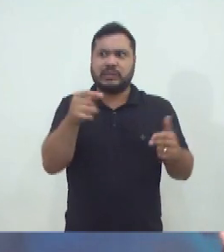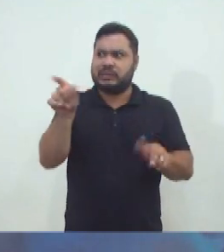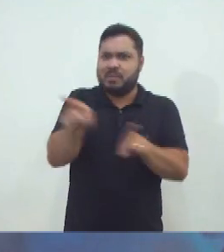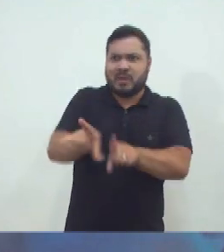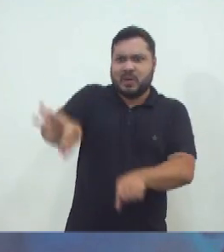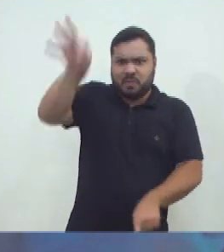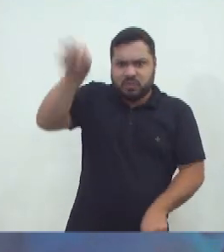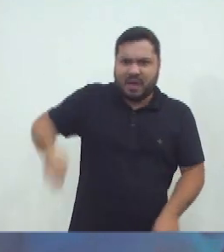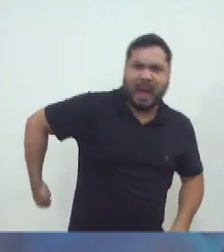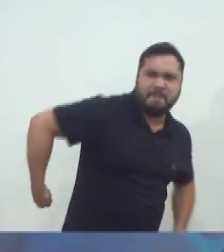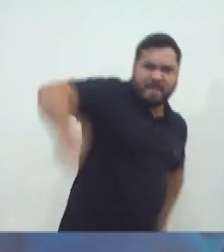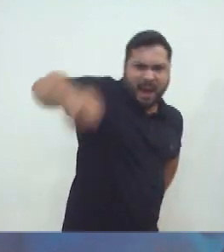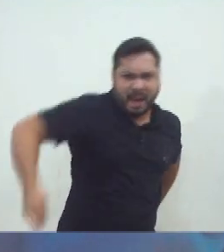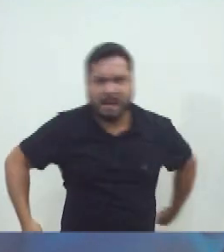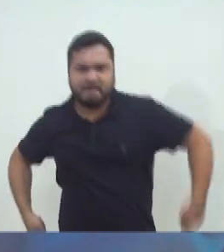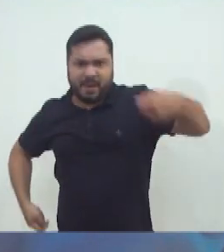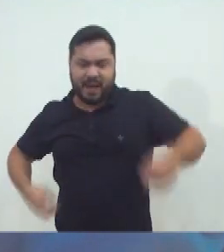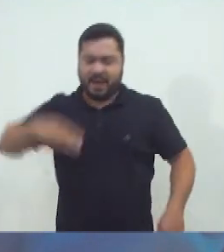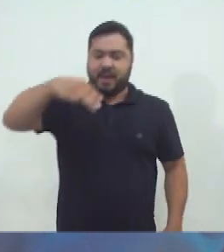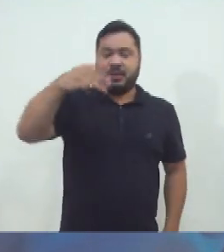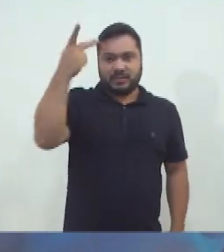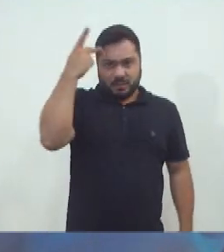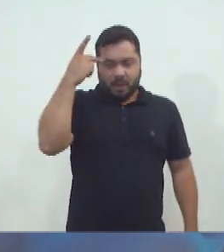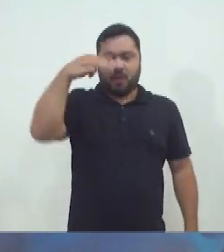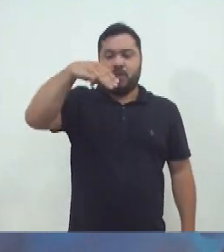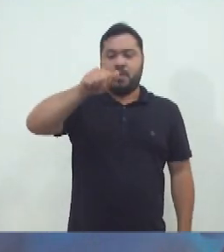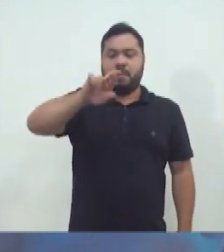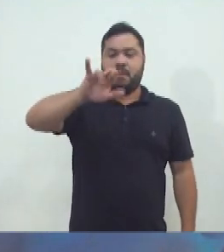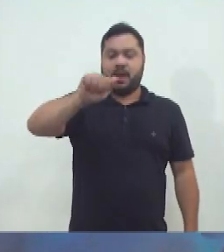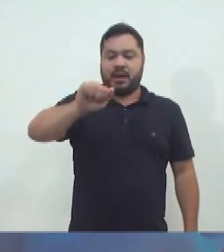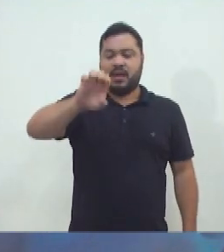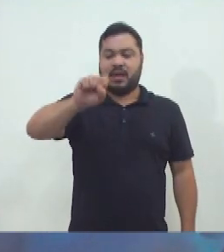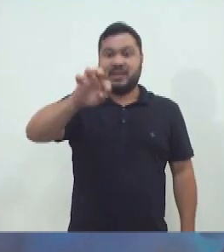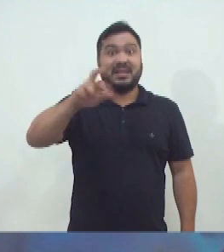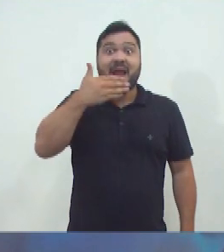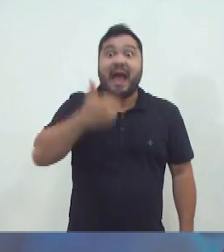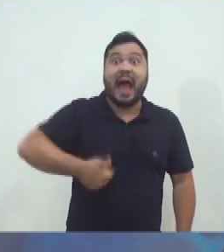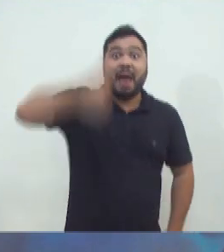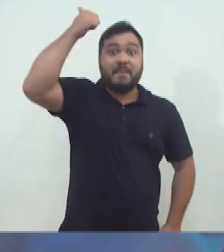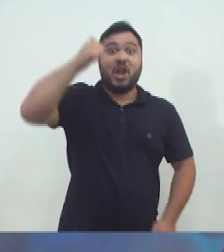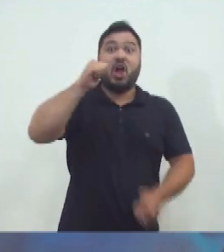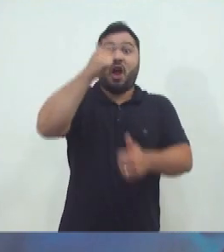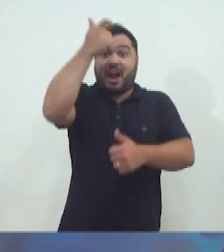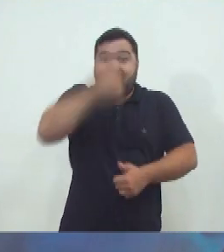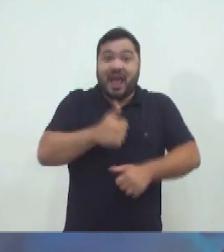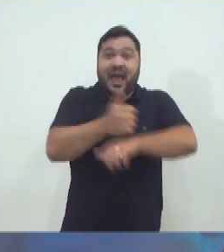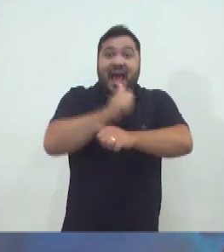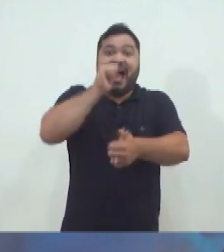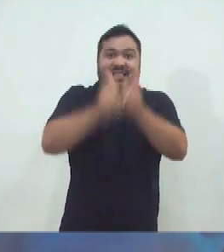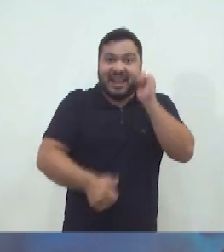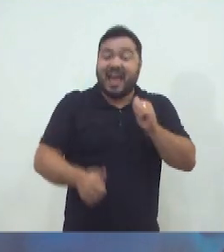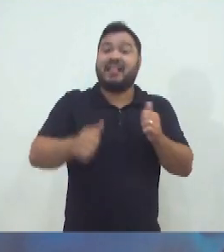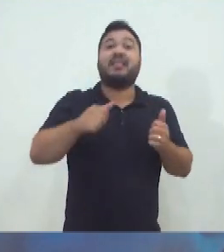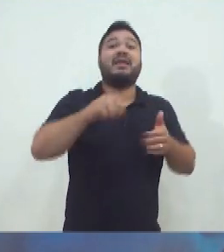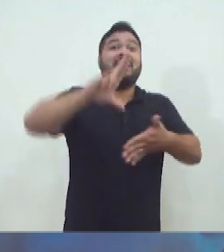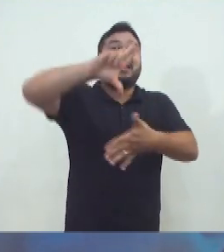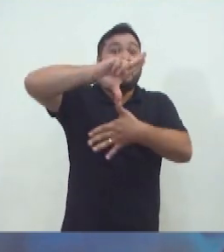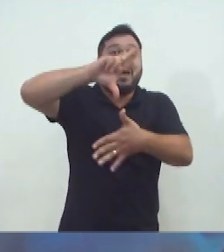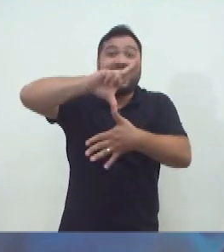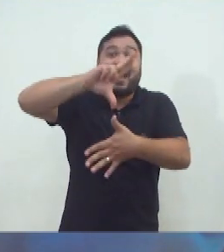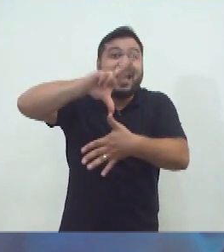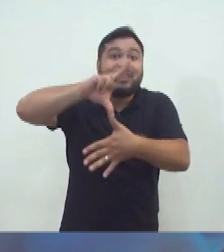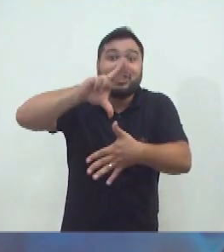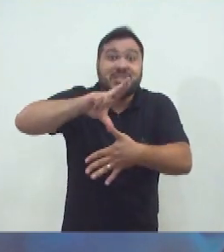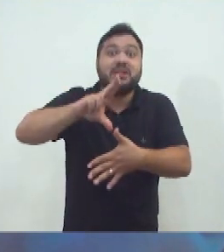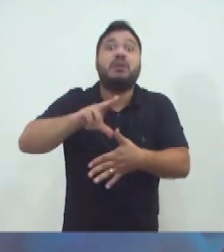grande exemplo é a tenista paulista Maria Esther Bueno, considerada a melhor atleta desta modalidade em